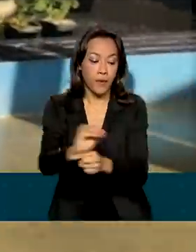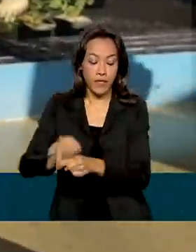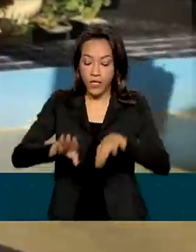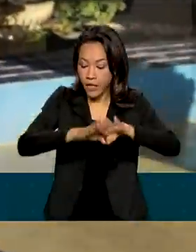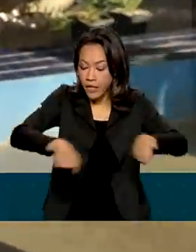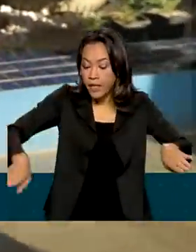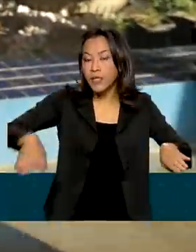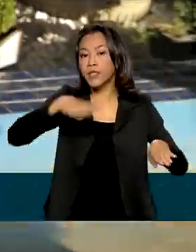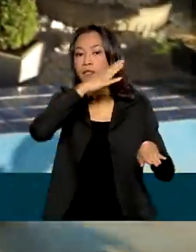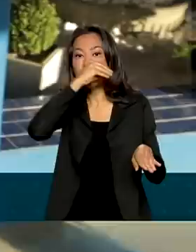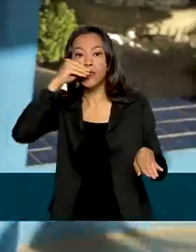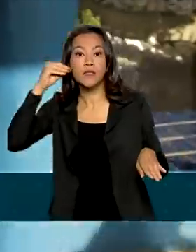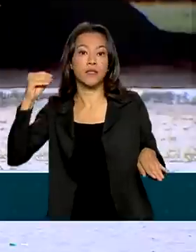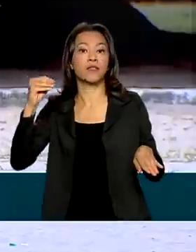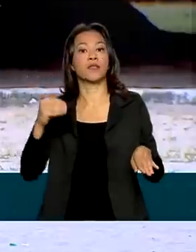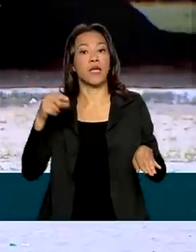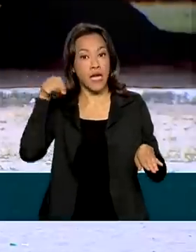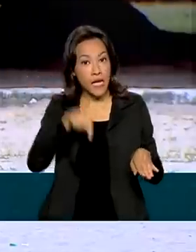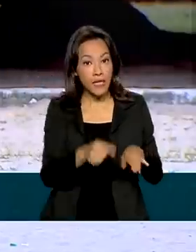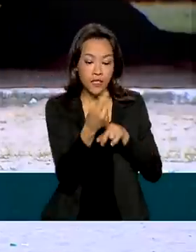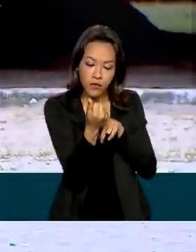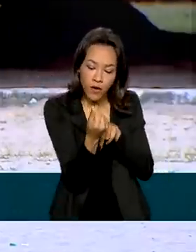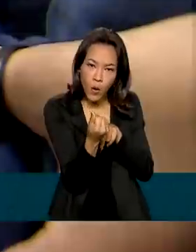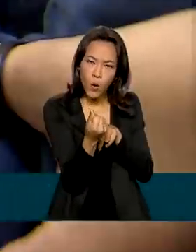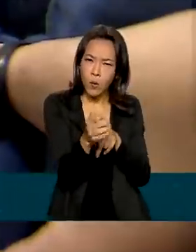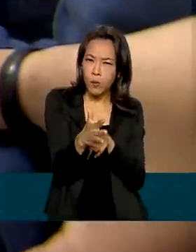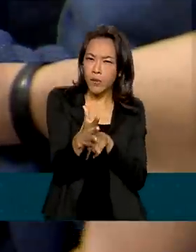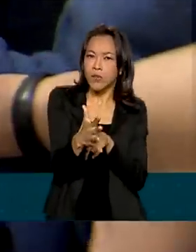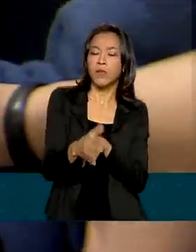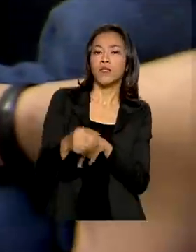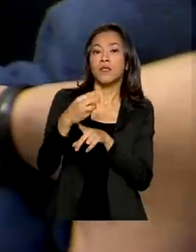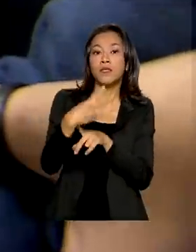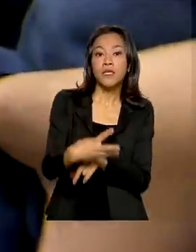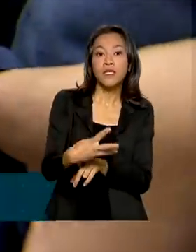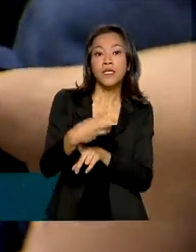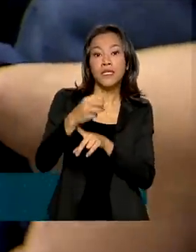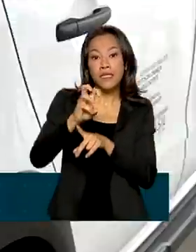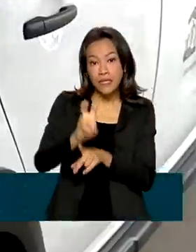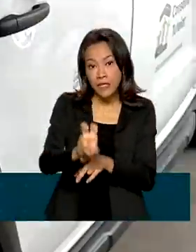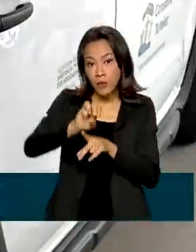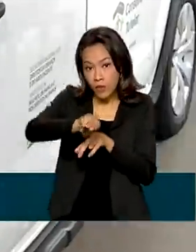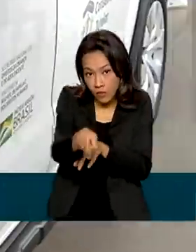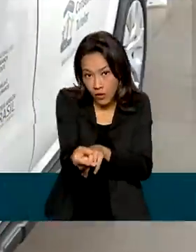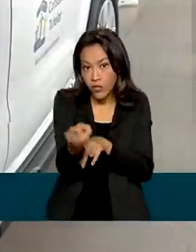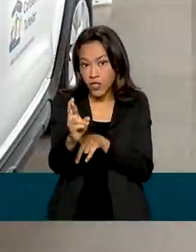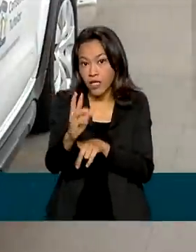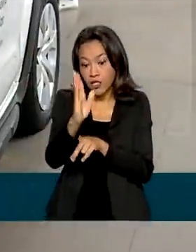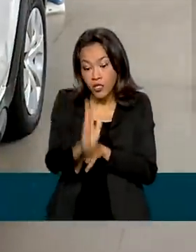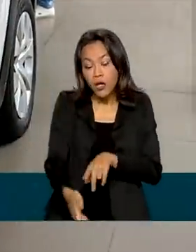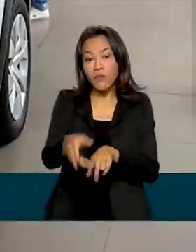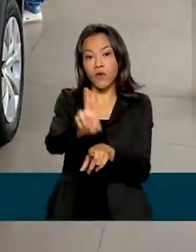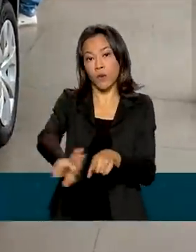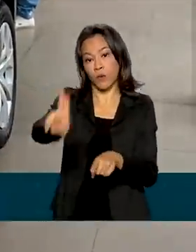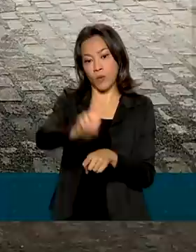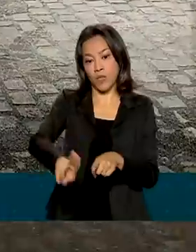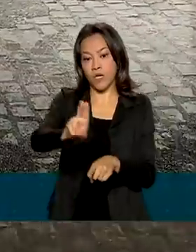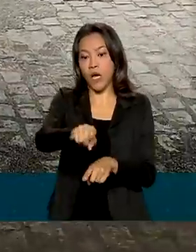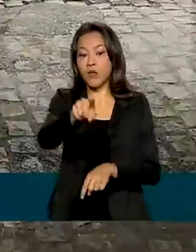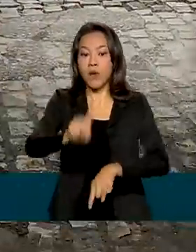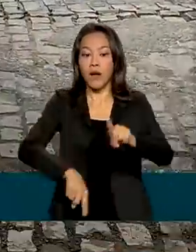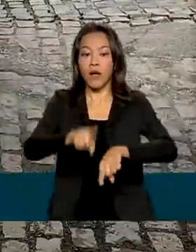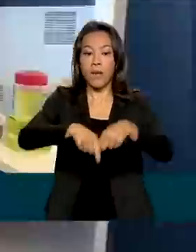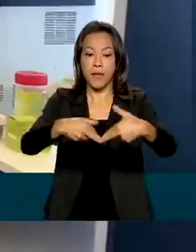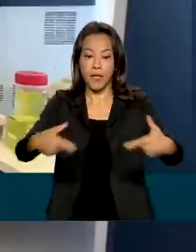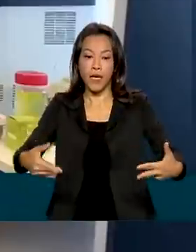crianças e adolescentes. Deste valor, aproximadamente 35 milhões de reais foram utilizados para equipar os